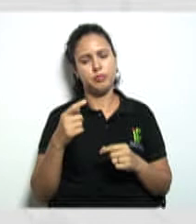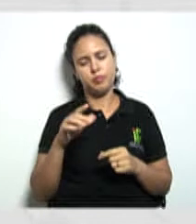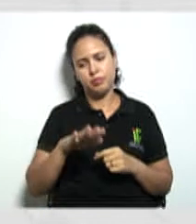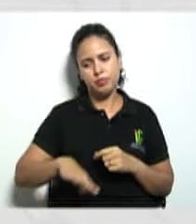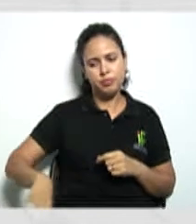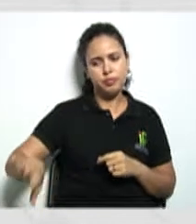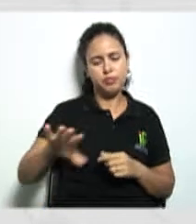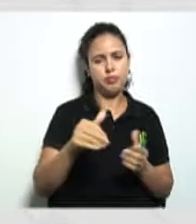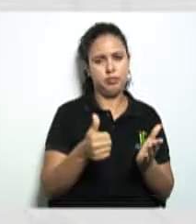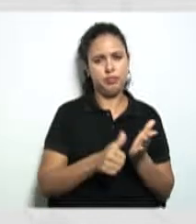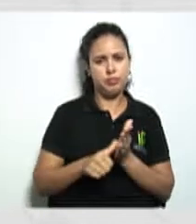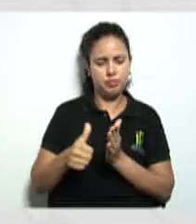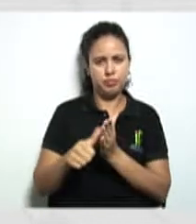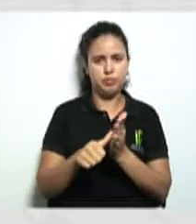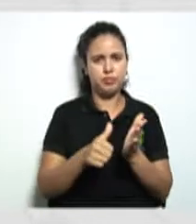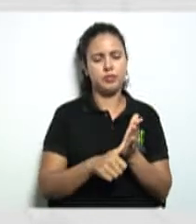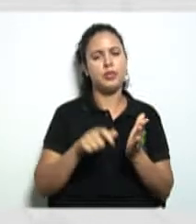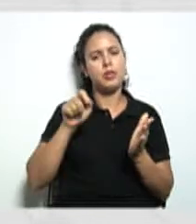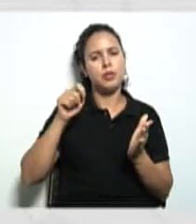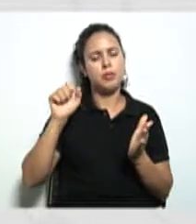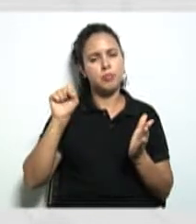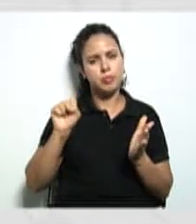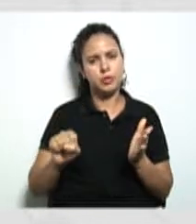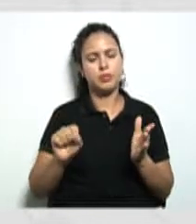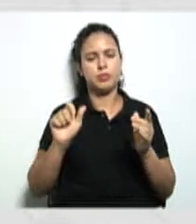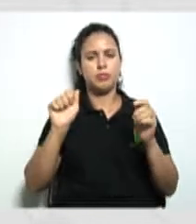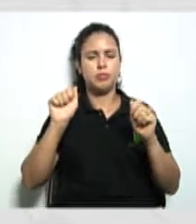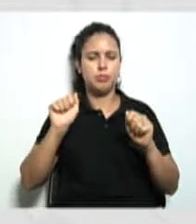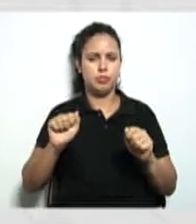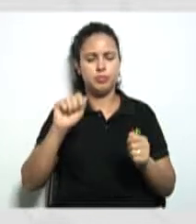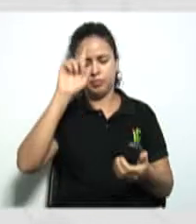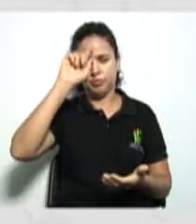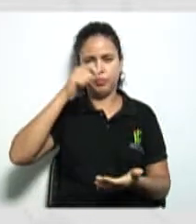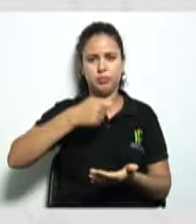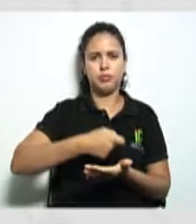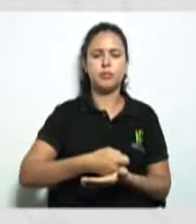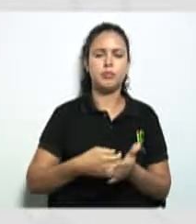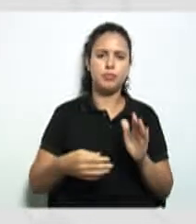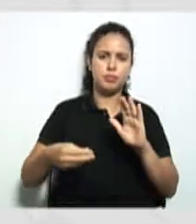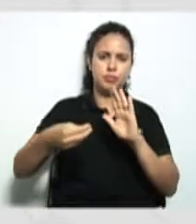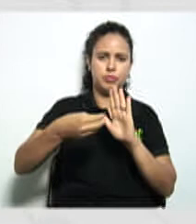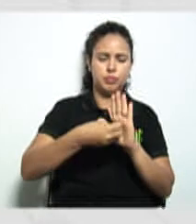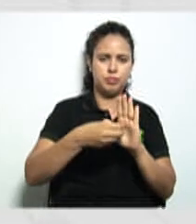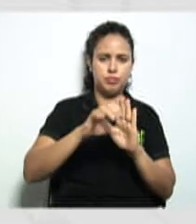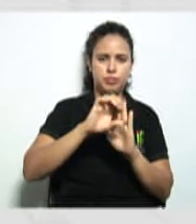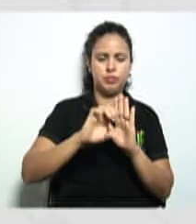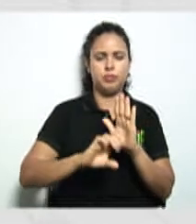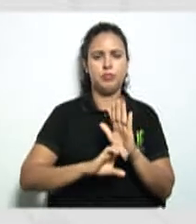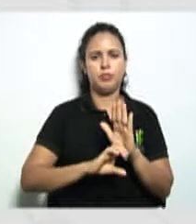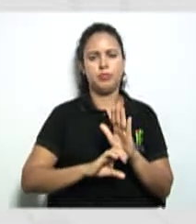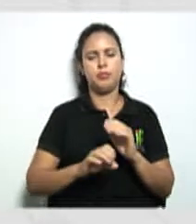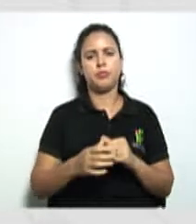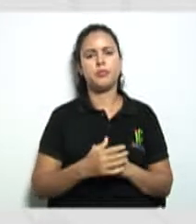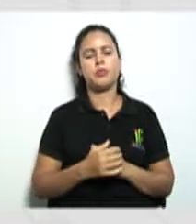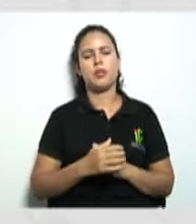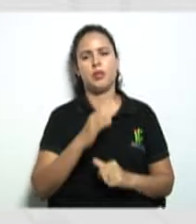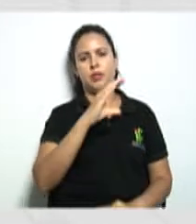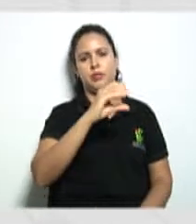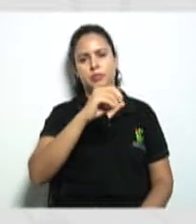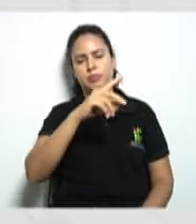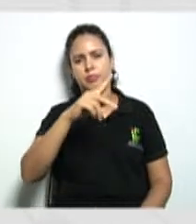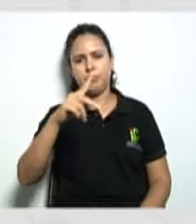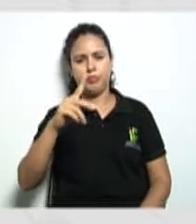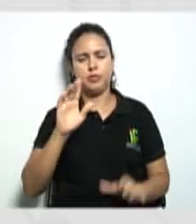cooperados poderão estabelecer não é isso porque lembrando que a cooperativa ela vai as suas atividades